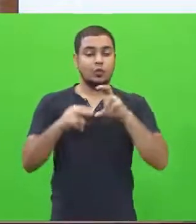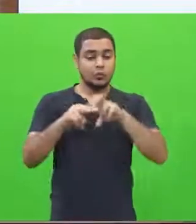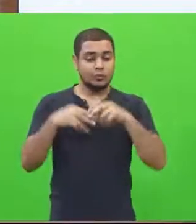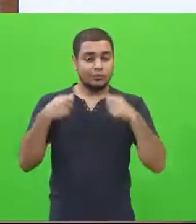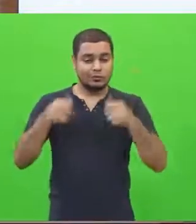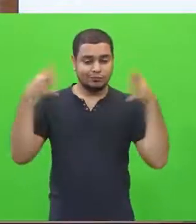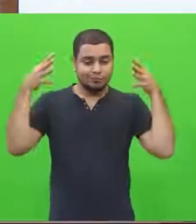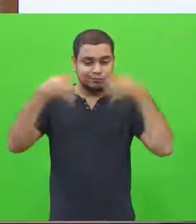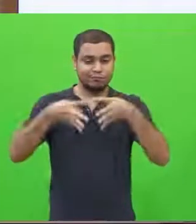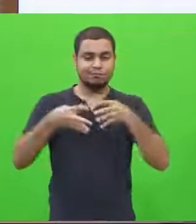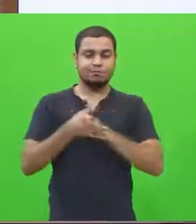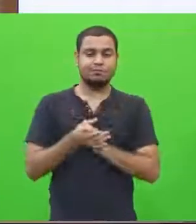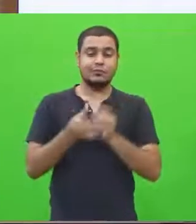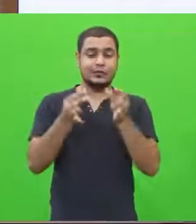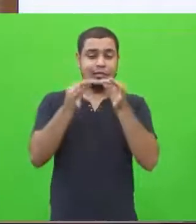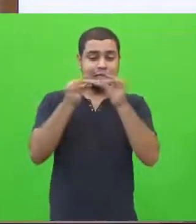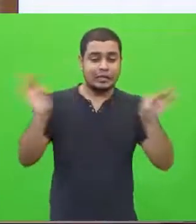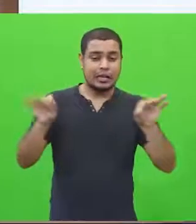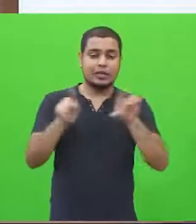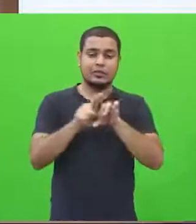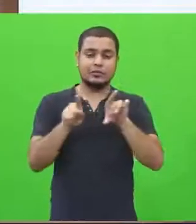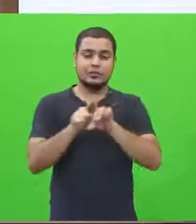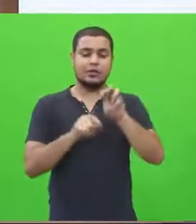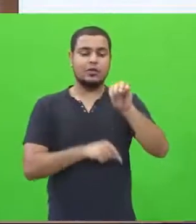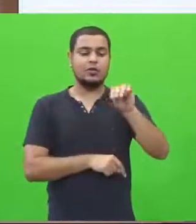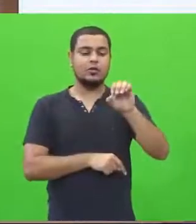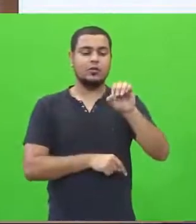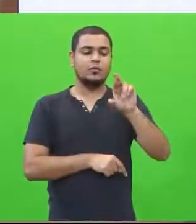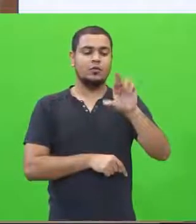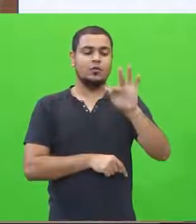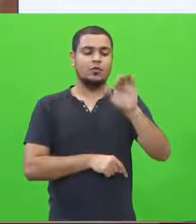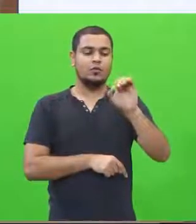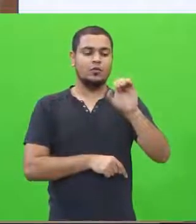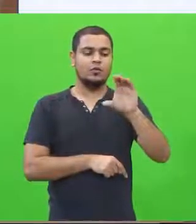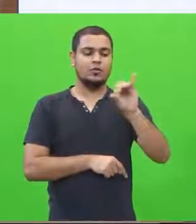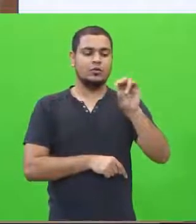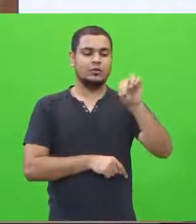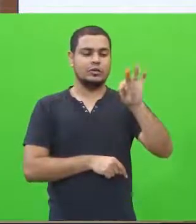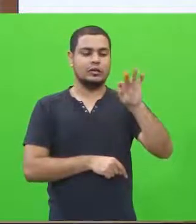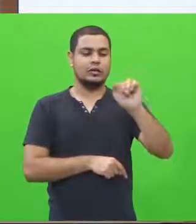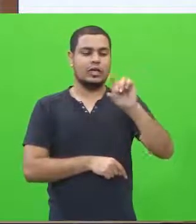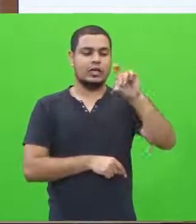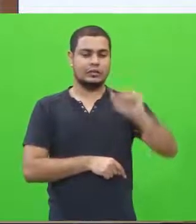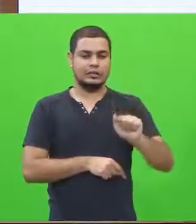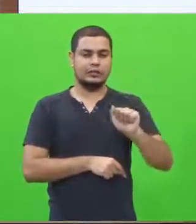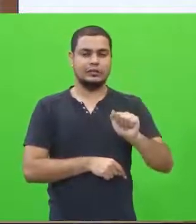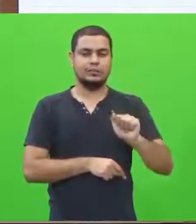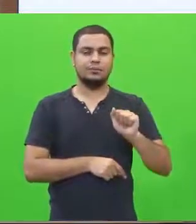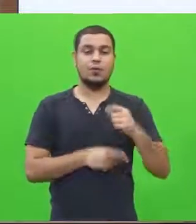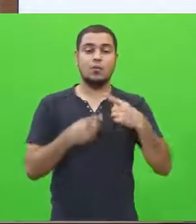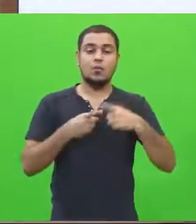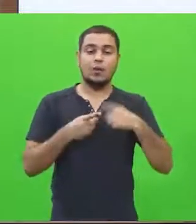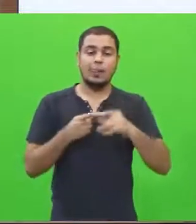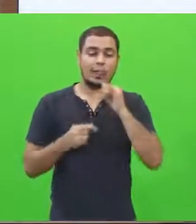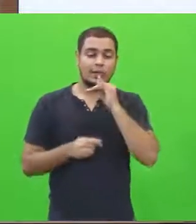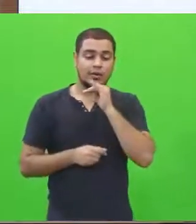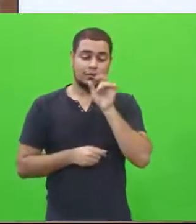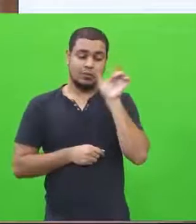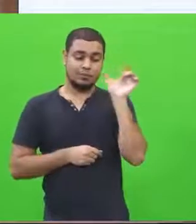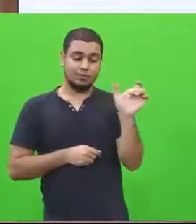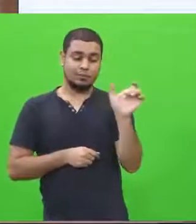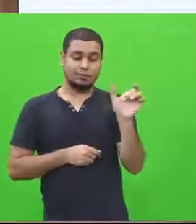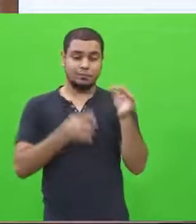especial à sintaxe, à morfocintaxe mais propriamente dita. Por que, Lúcia? Porque ela vai nos dar a